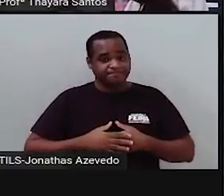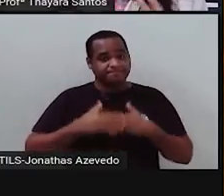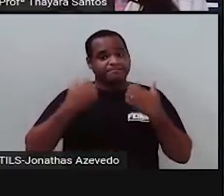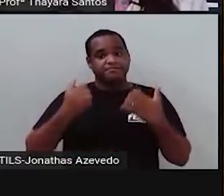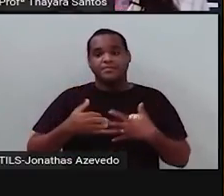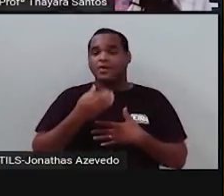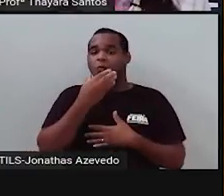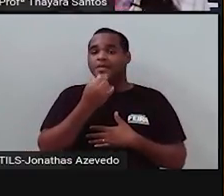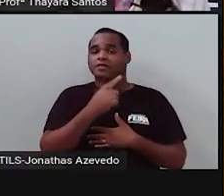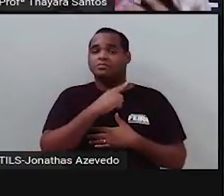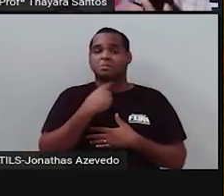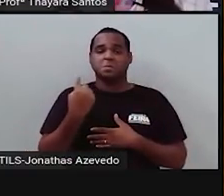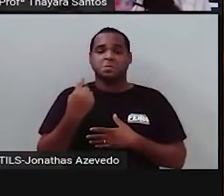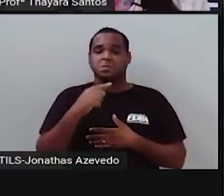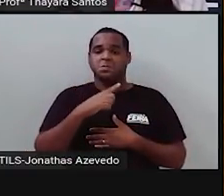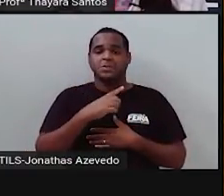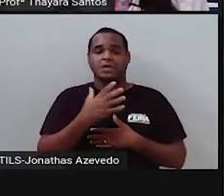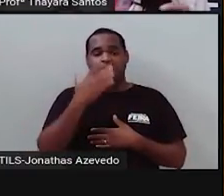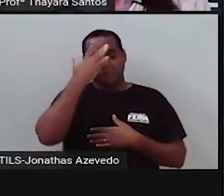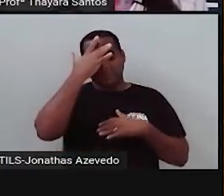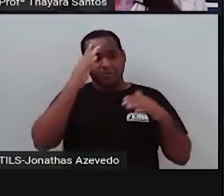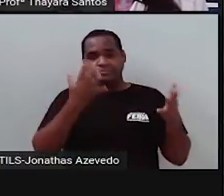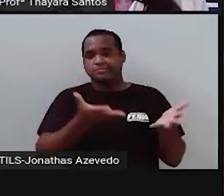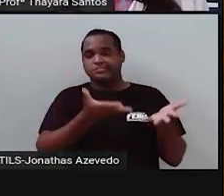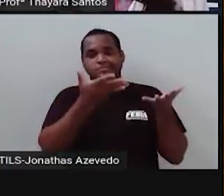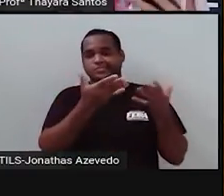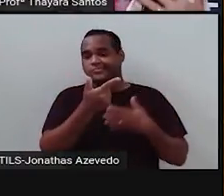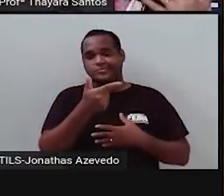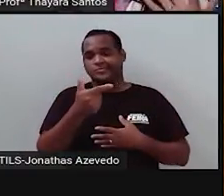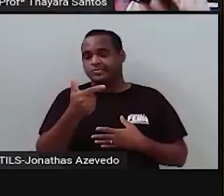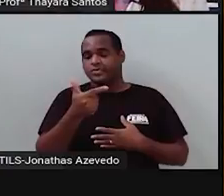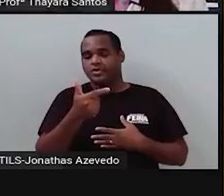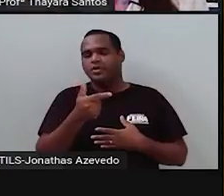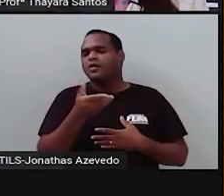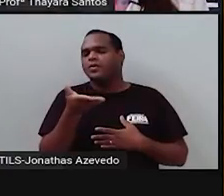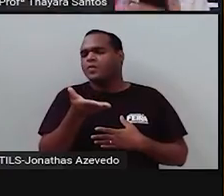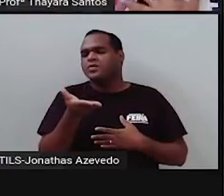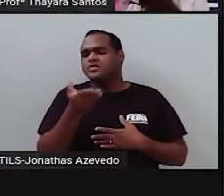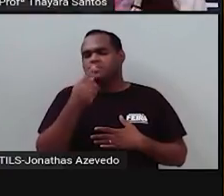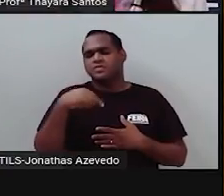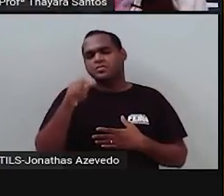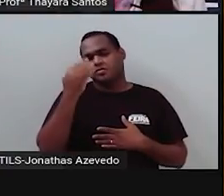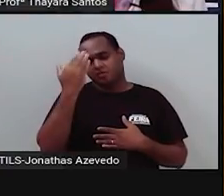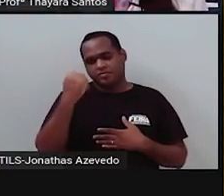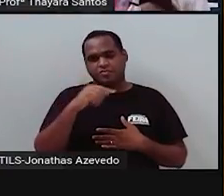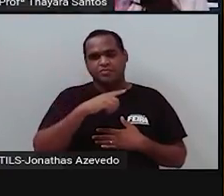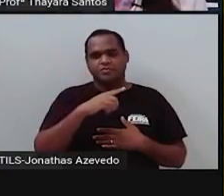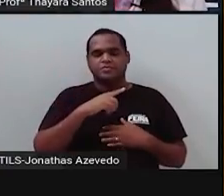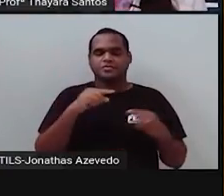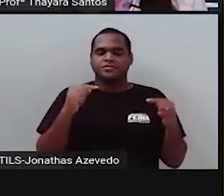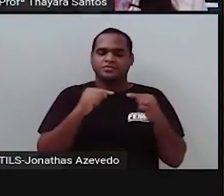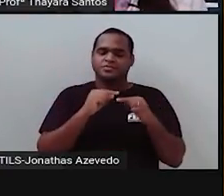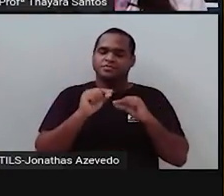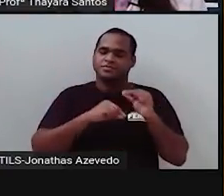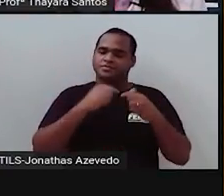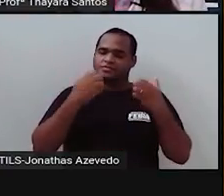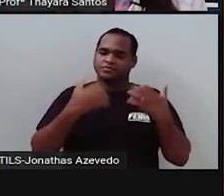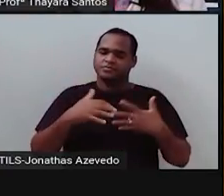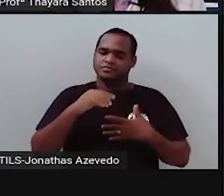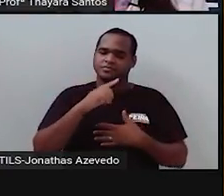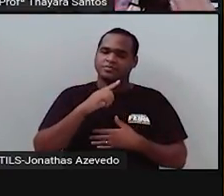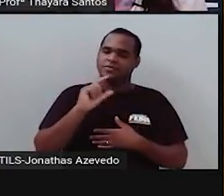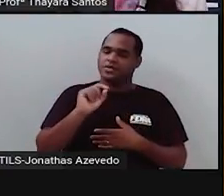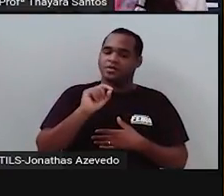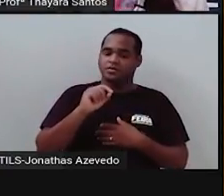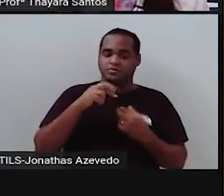Mendel morreu sem ter o seu reconhecimento. Mas hoje, gente, muito do que a gente sabe hoje, né? As bases do que a gente sabe hoje sobre